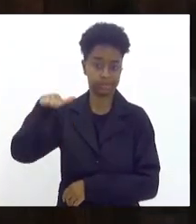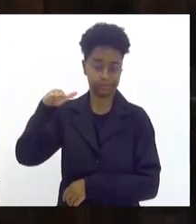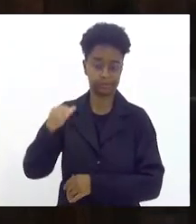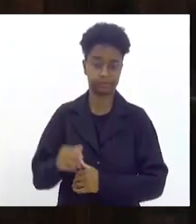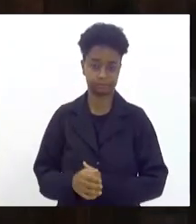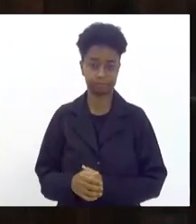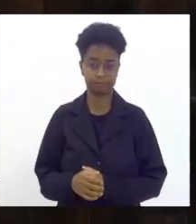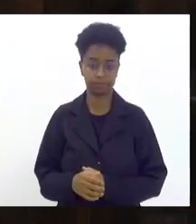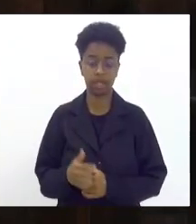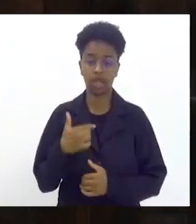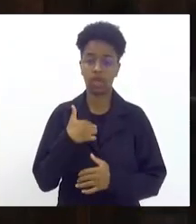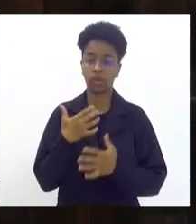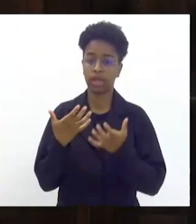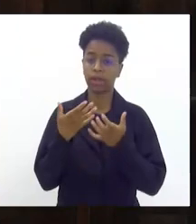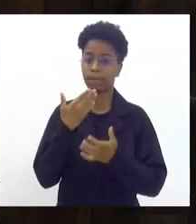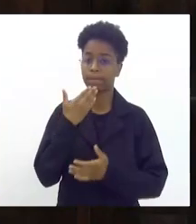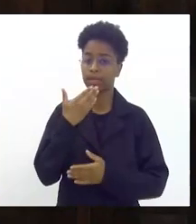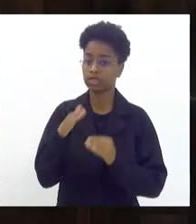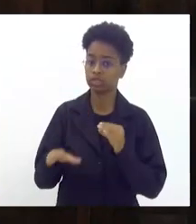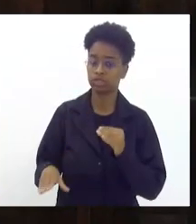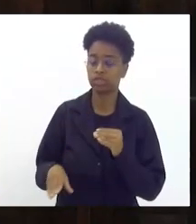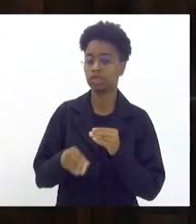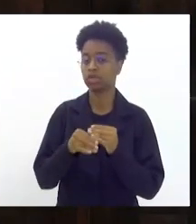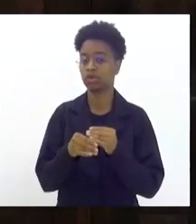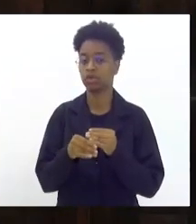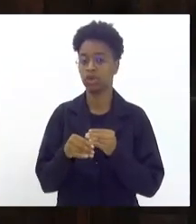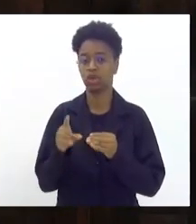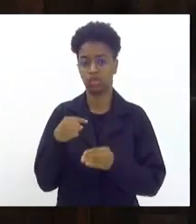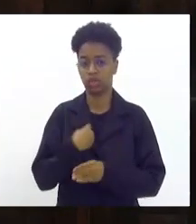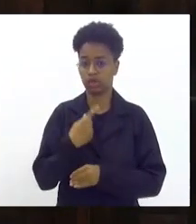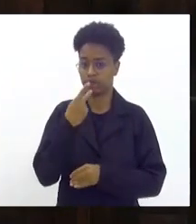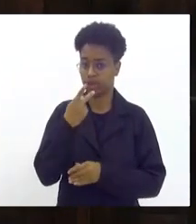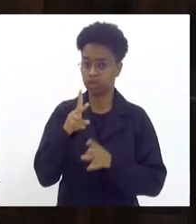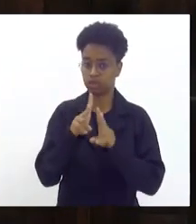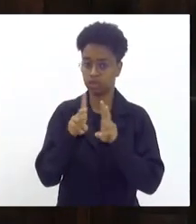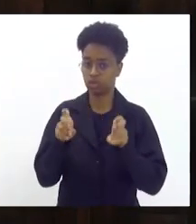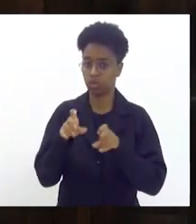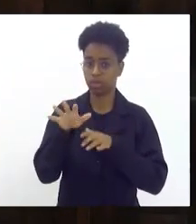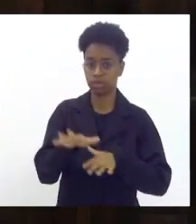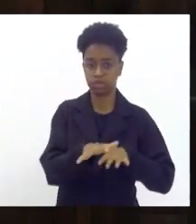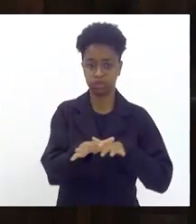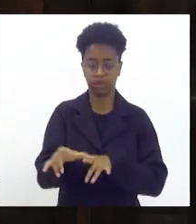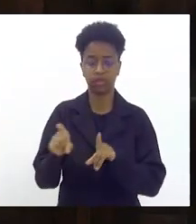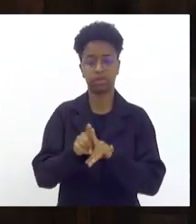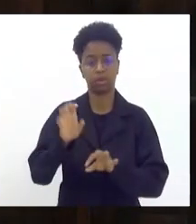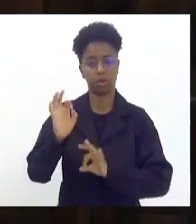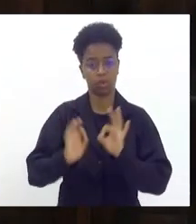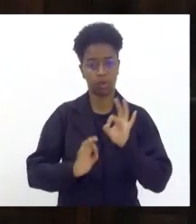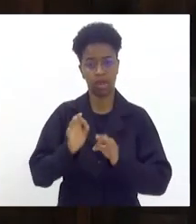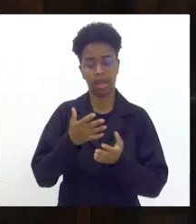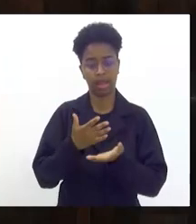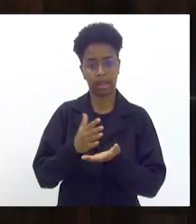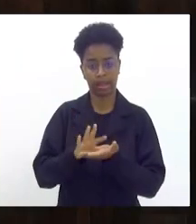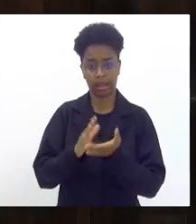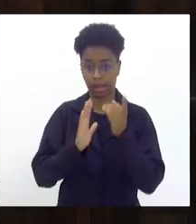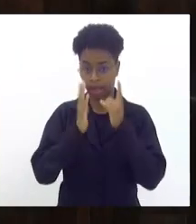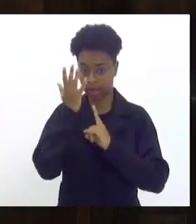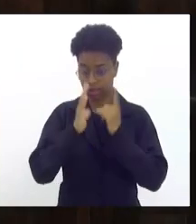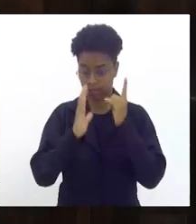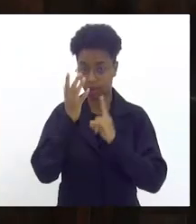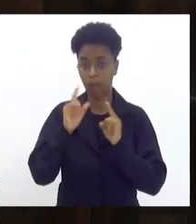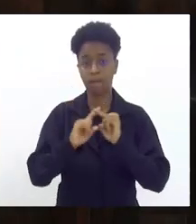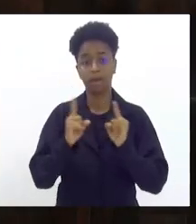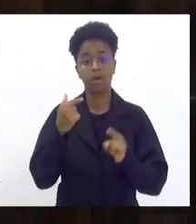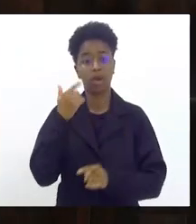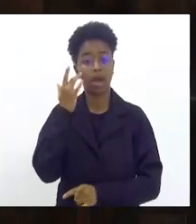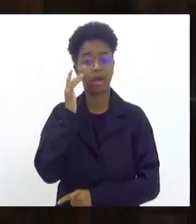gostaria que fosse incluído, a gente fala muito do desfile, do fomento, da construção, do carnaval, mas eu acho que também é muito